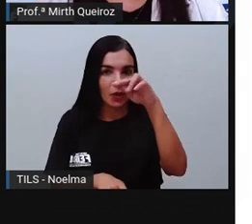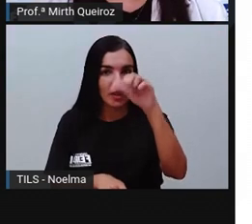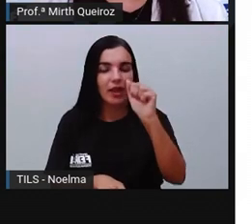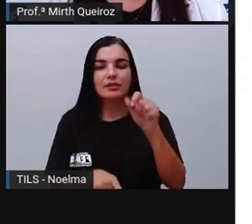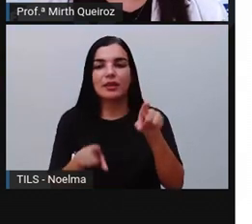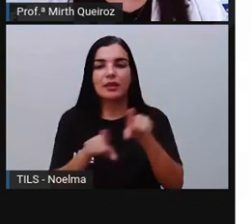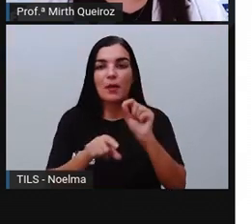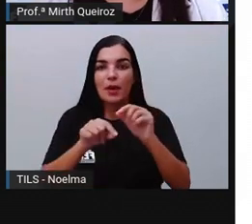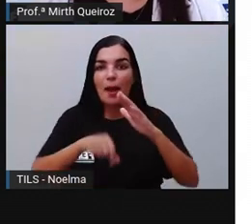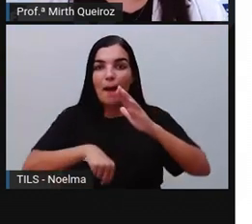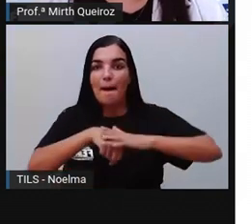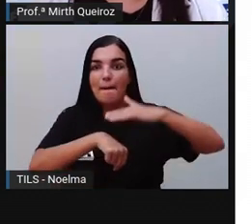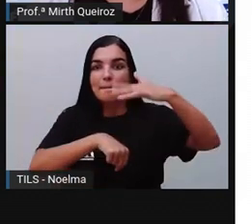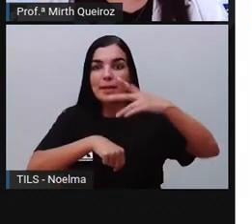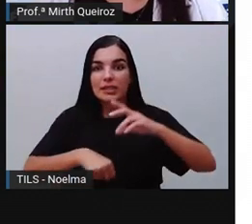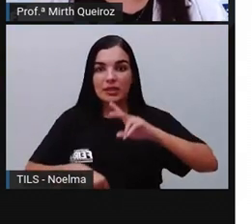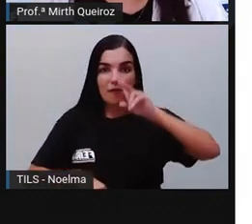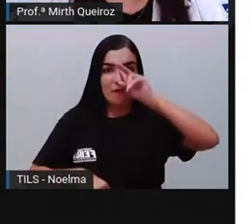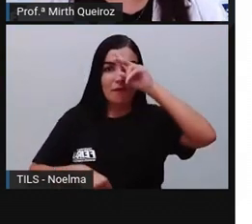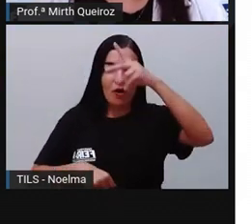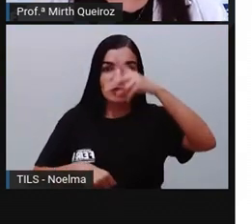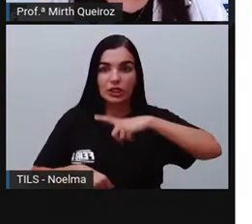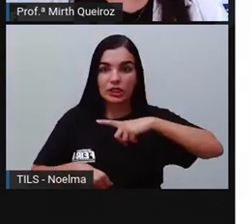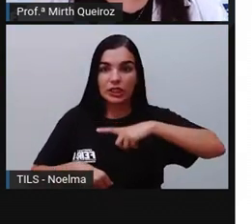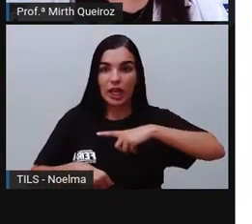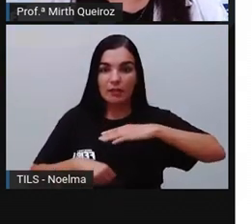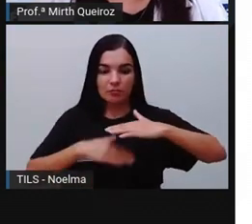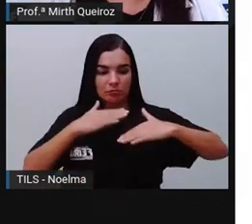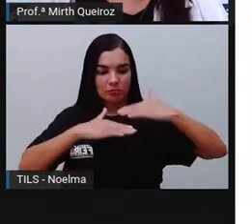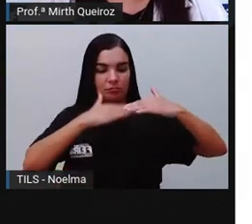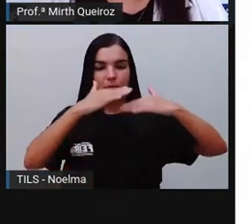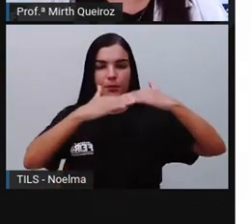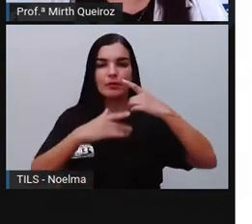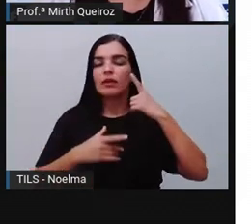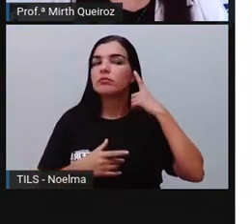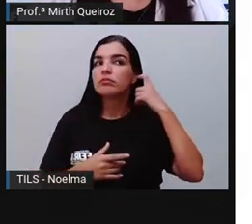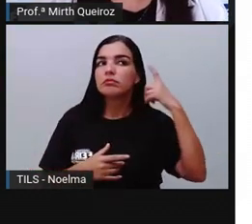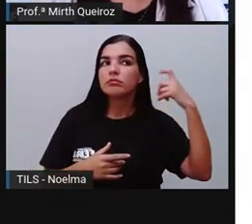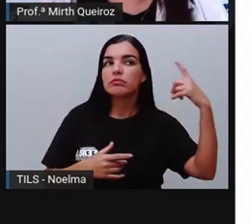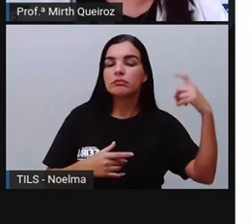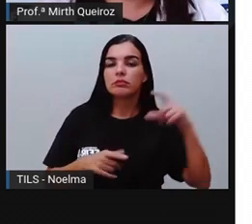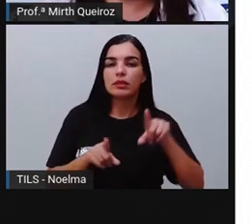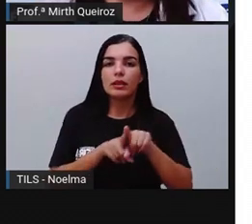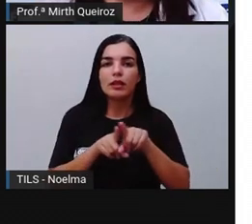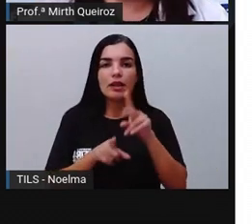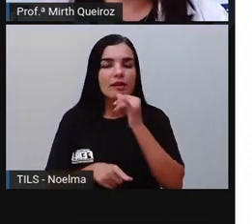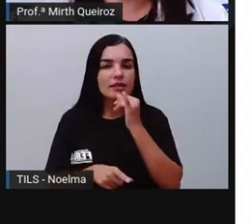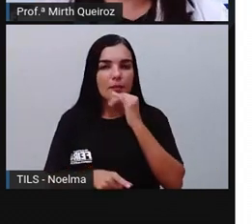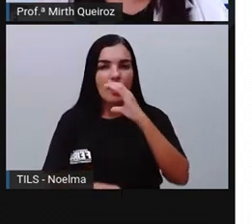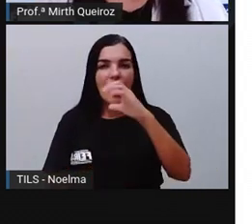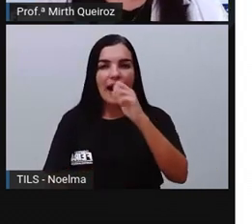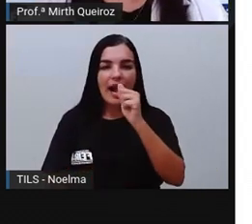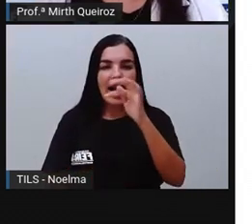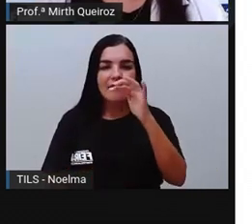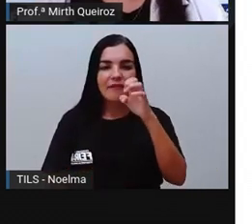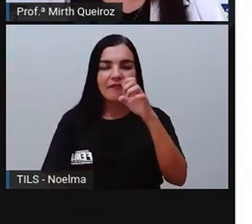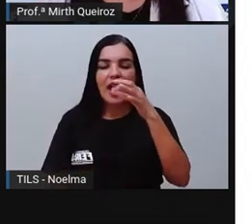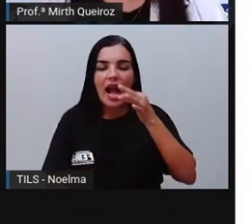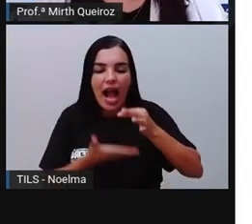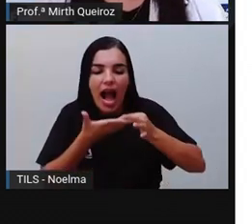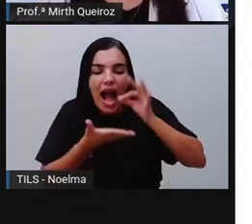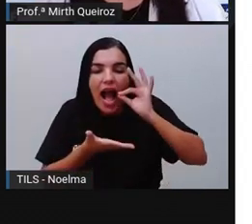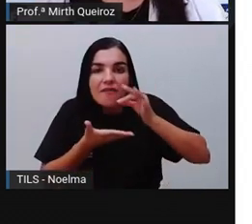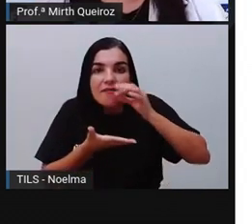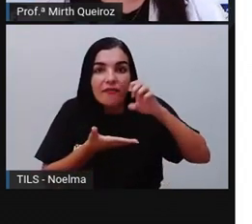Aquela que destacamos e enfatizamos sonoramente. Por exemplo, café. Fé é dita com